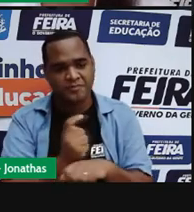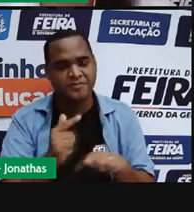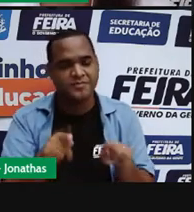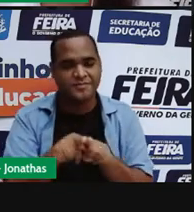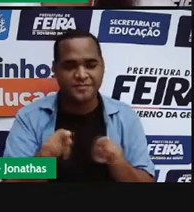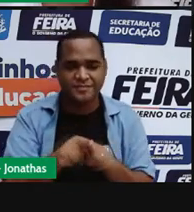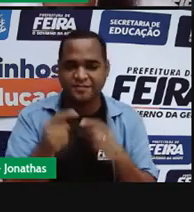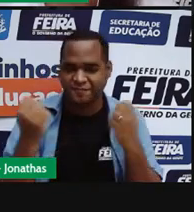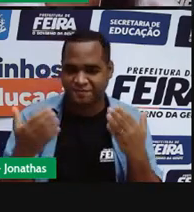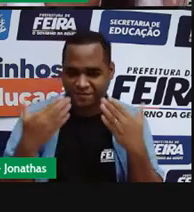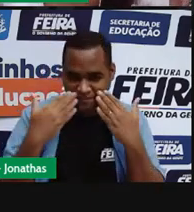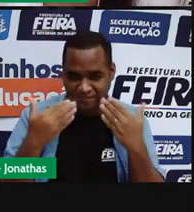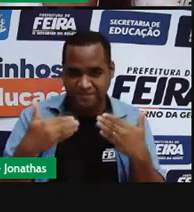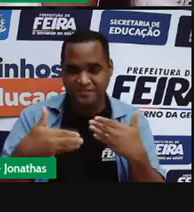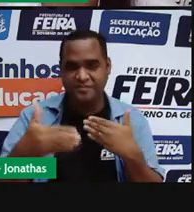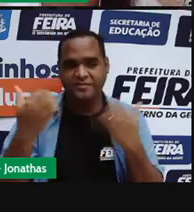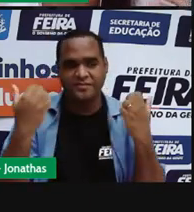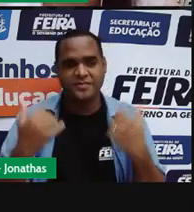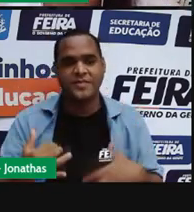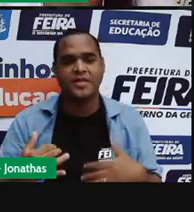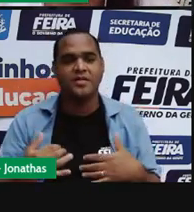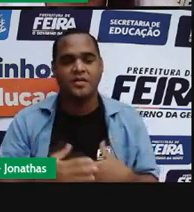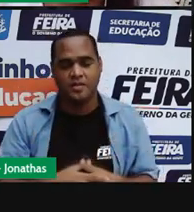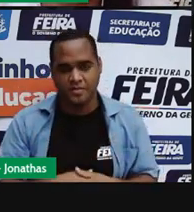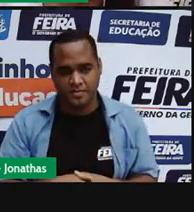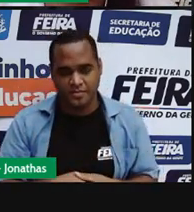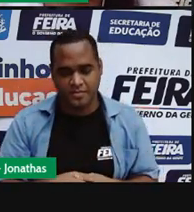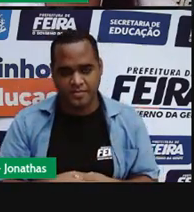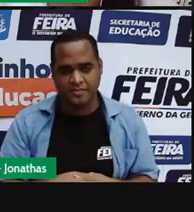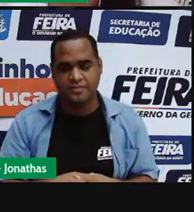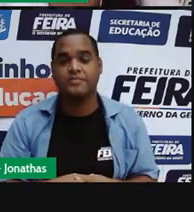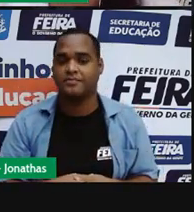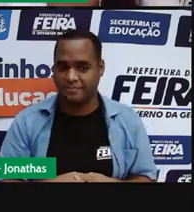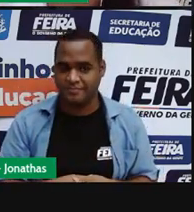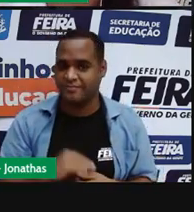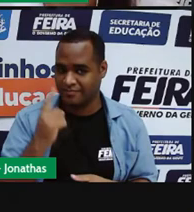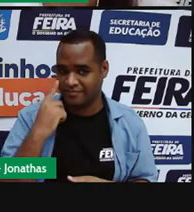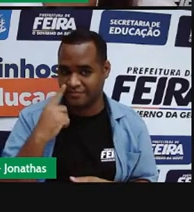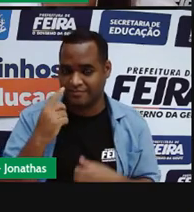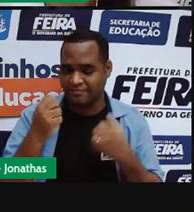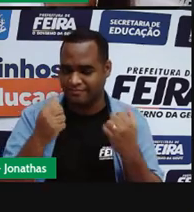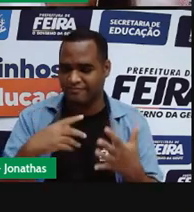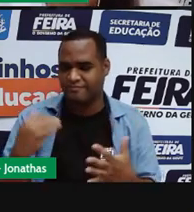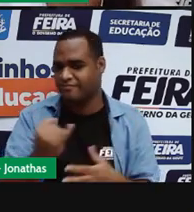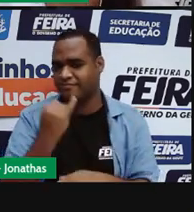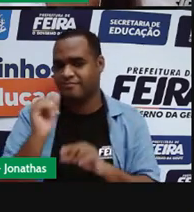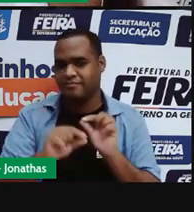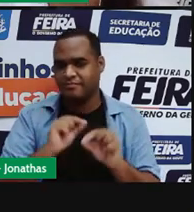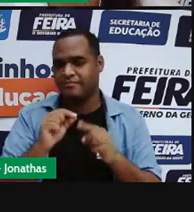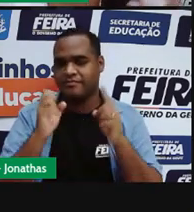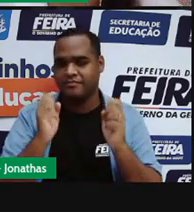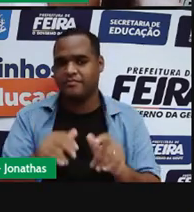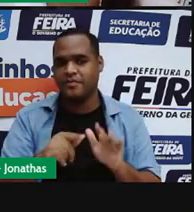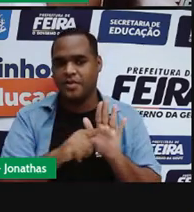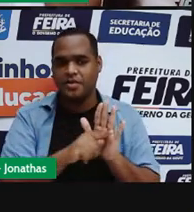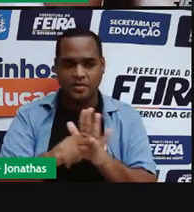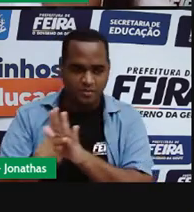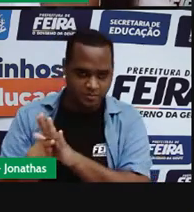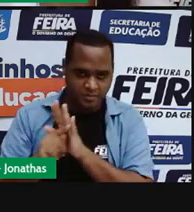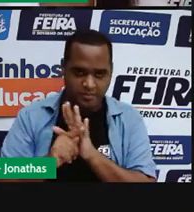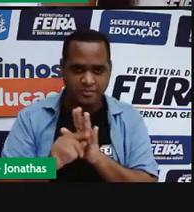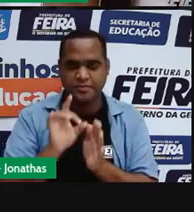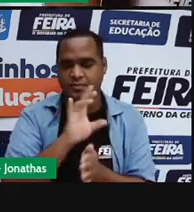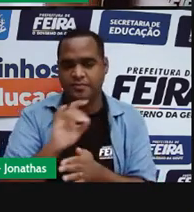adiante. Então, essas nuvens que se condensaram, elas ficam não pesadas que elas acabam precipitando.